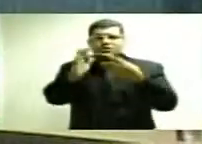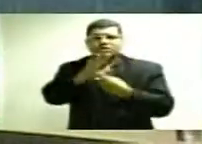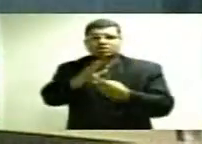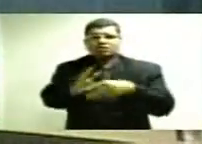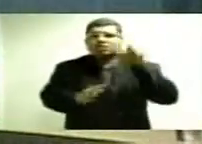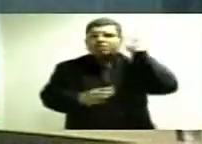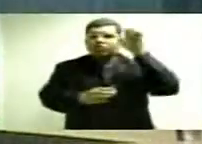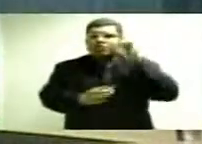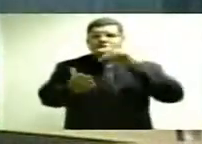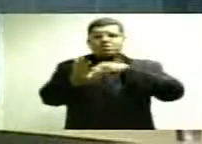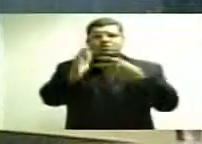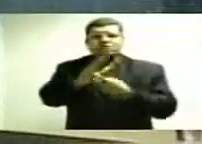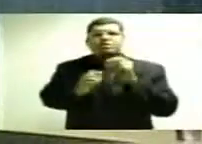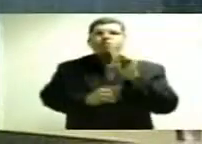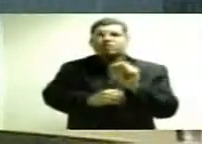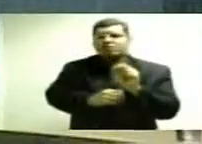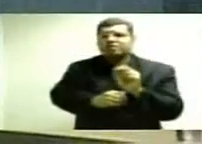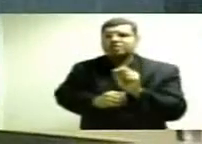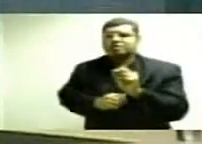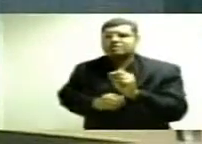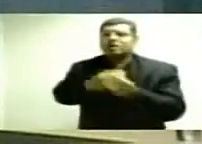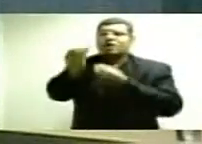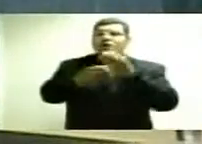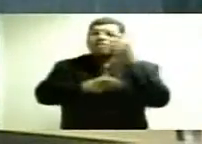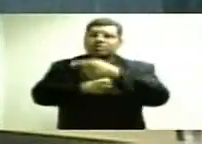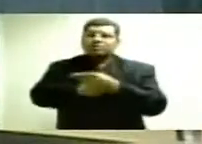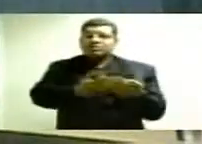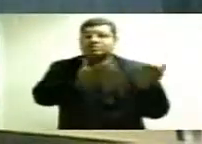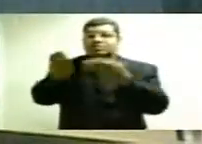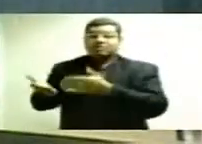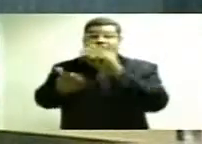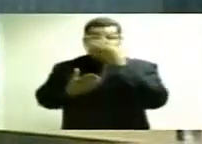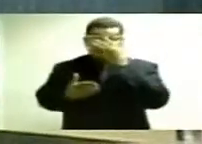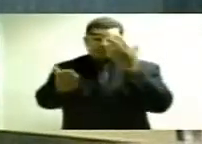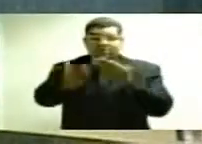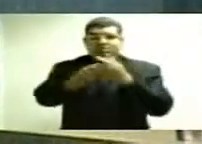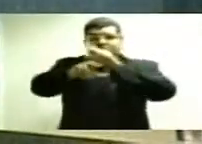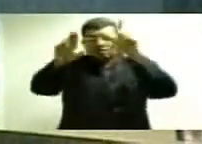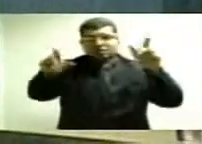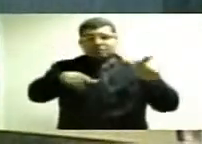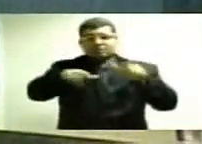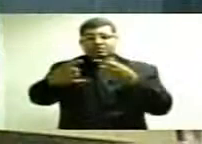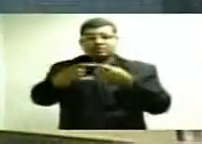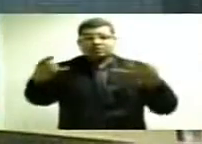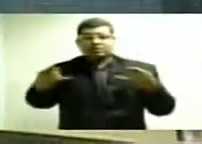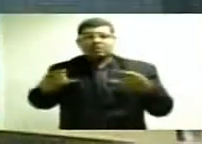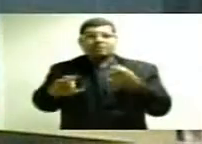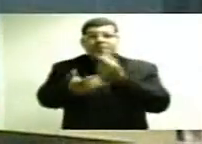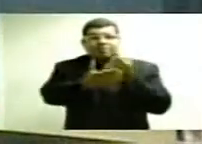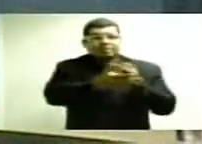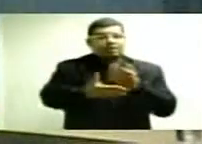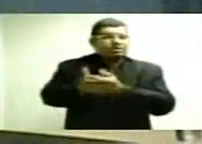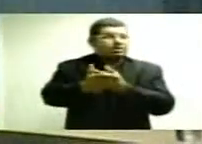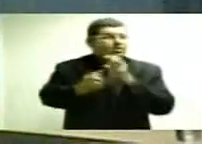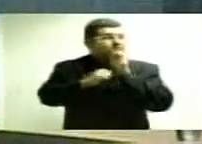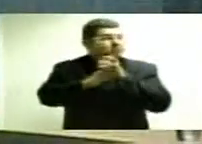quem nos ouve o que significa isso. É como se você passasse uma série de cheques para pagar as contas da